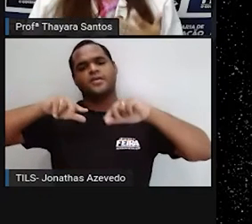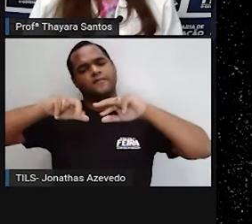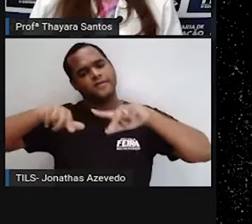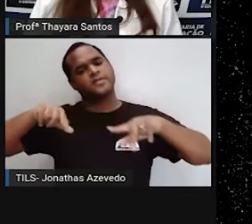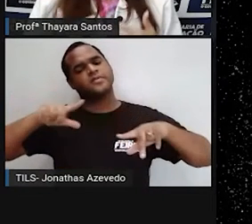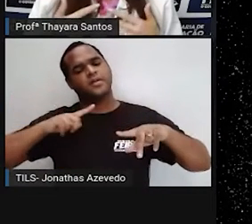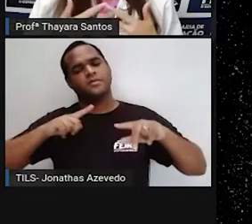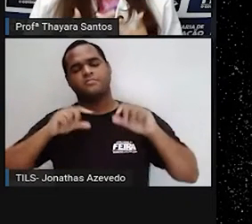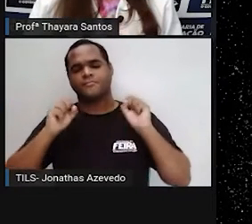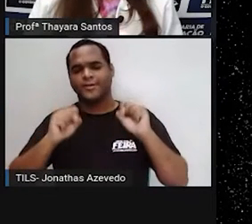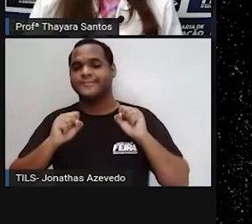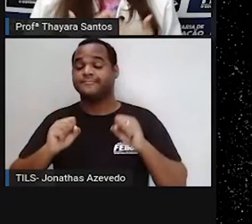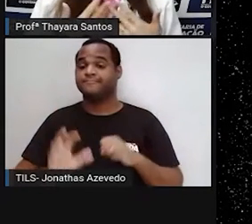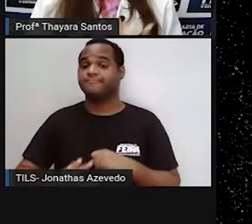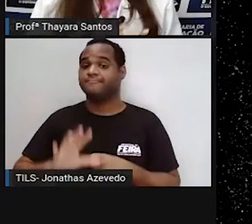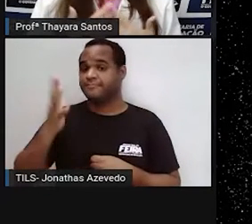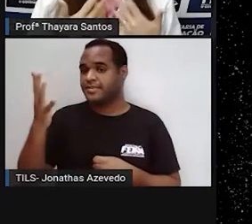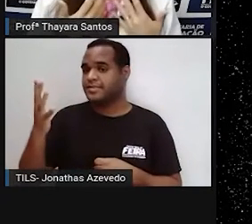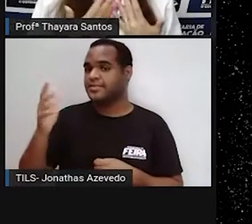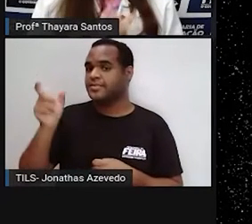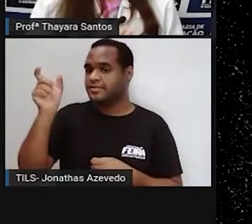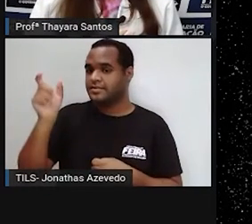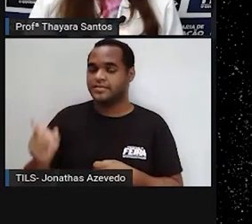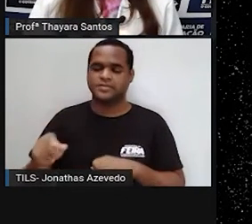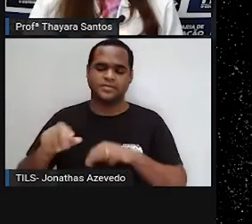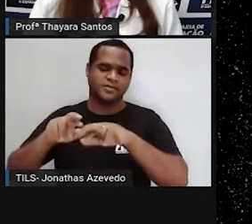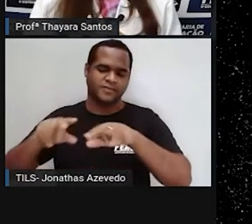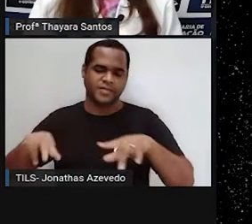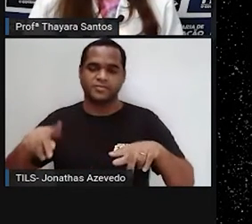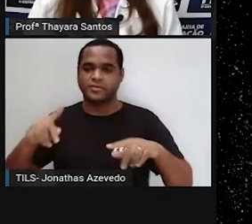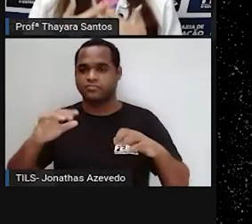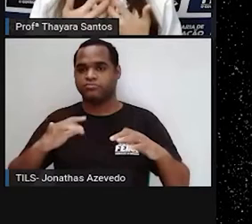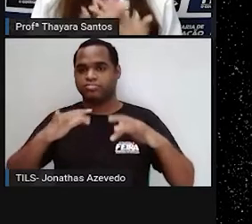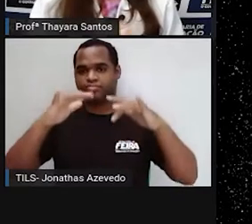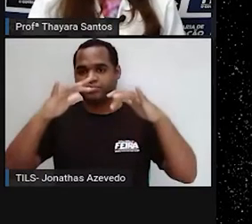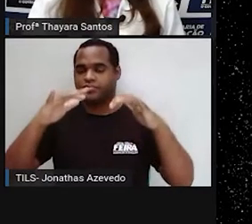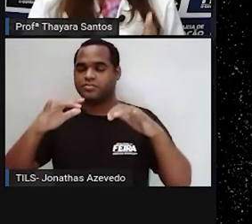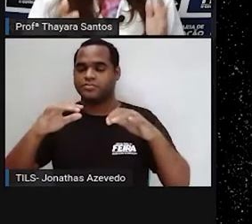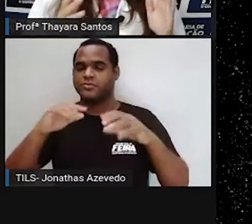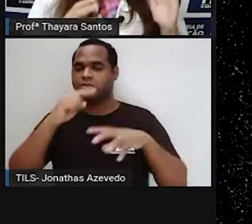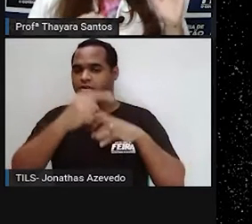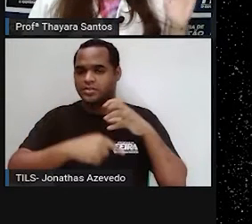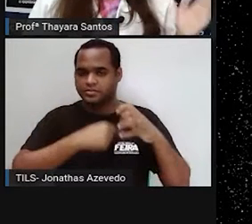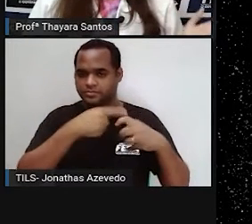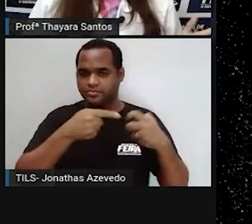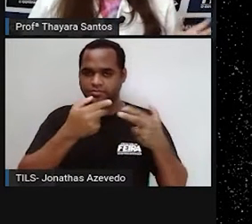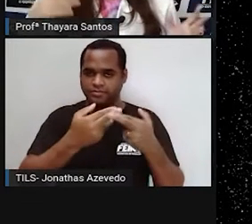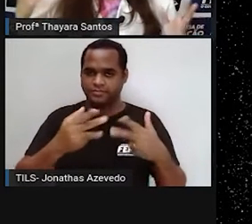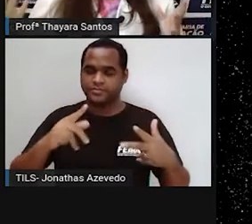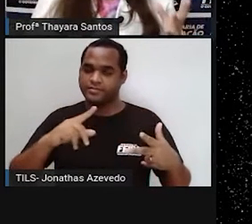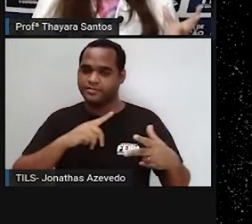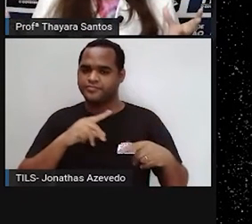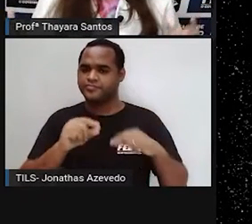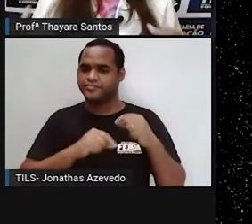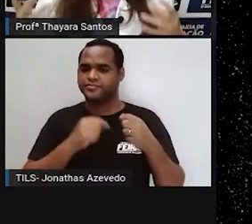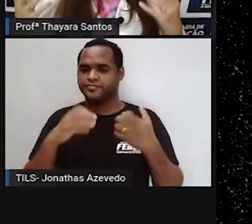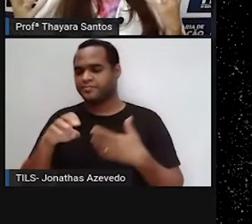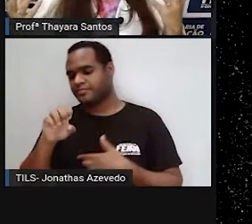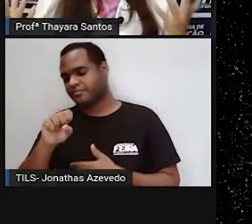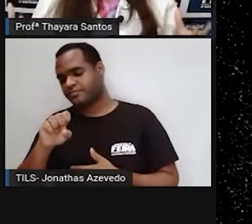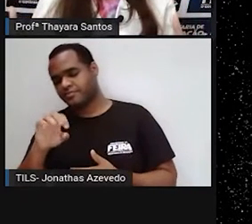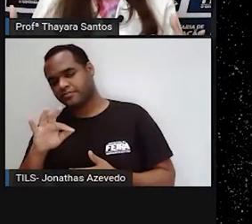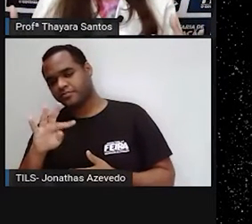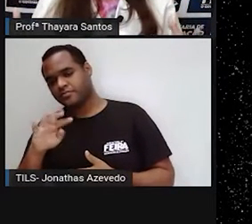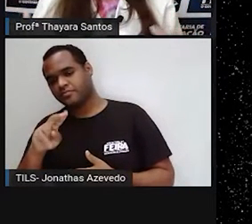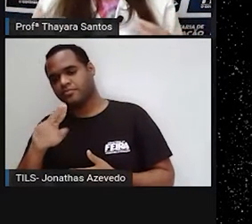provocadas justamente por causa do aquecimento global. Então, sim, tanto o aquecimento global quanto o efeito estufa são